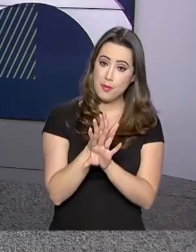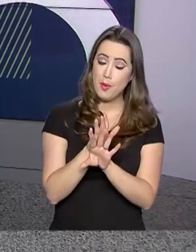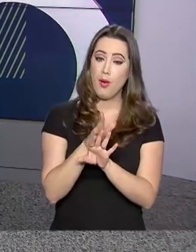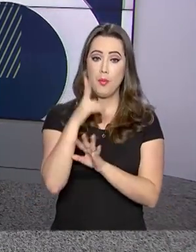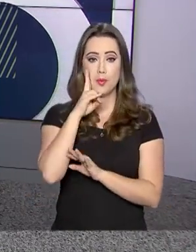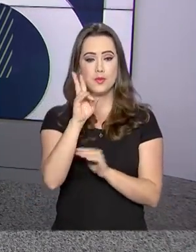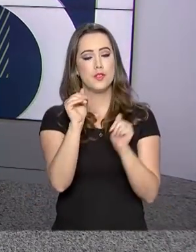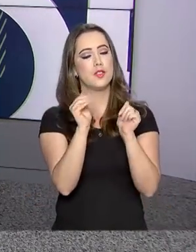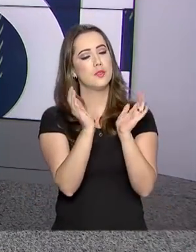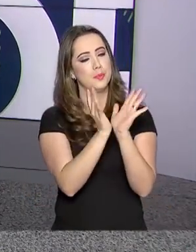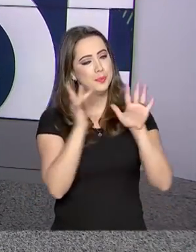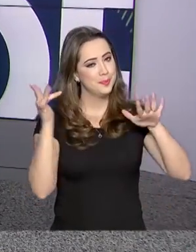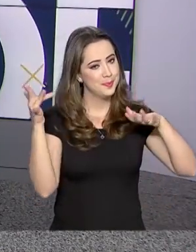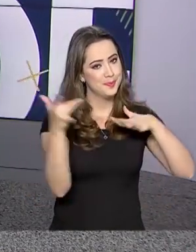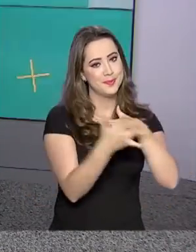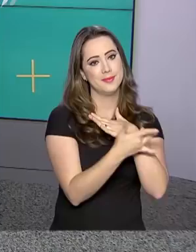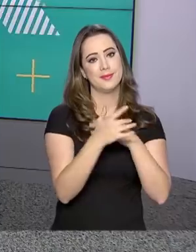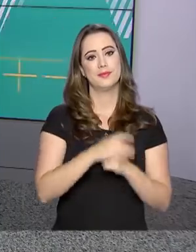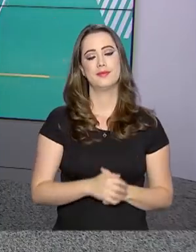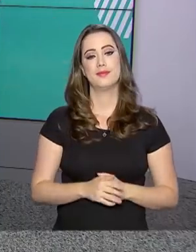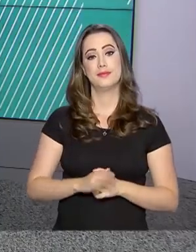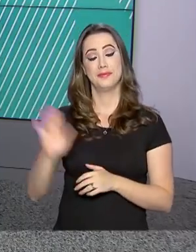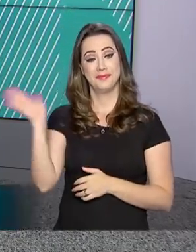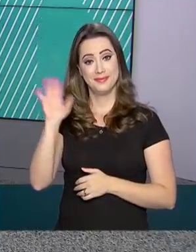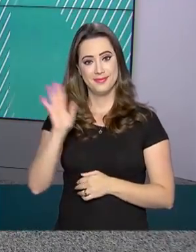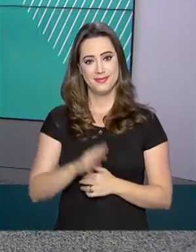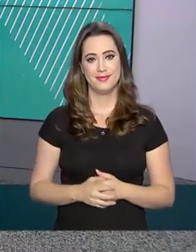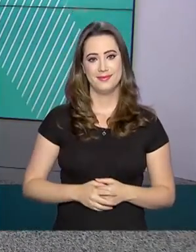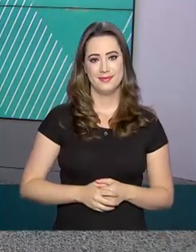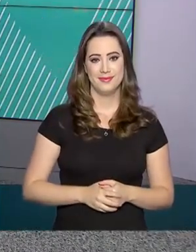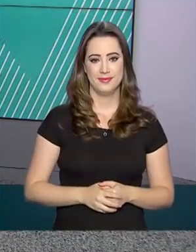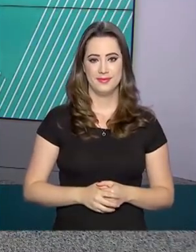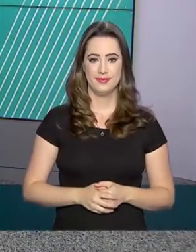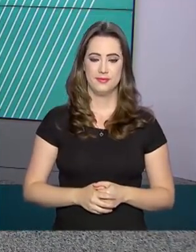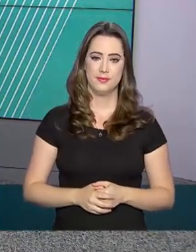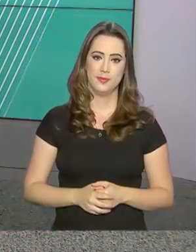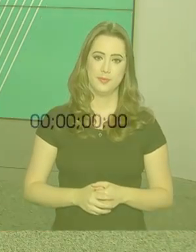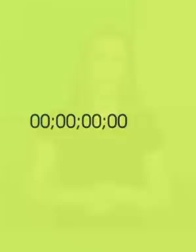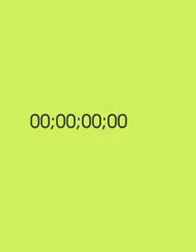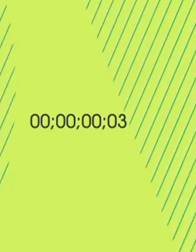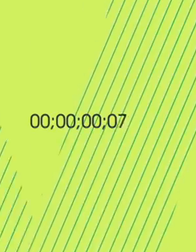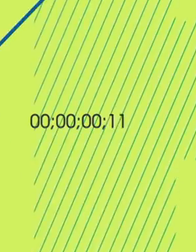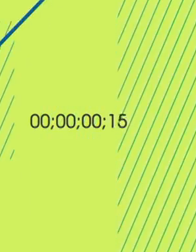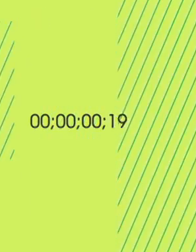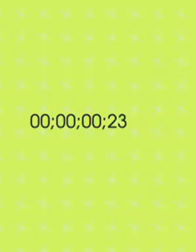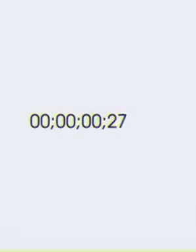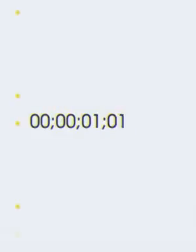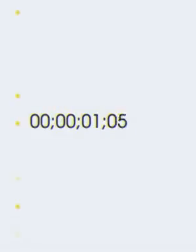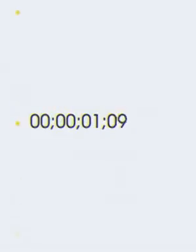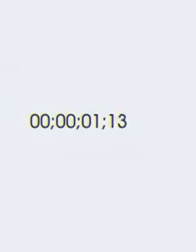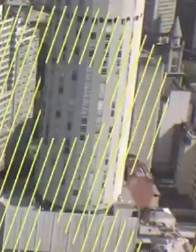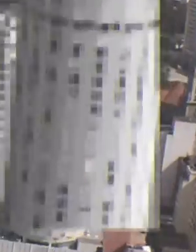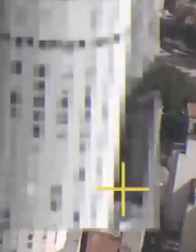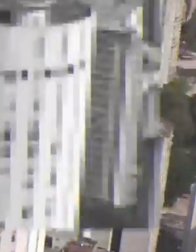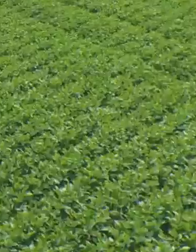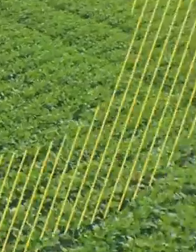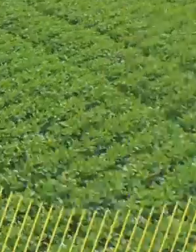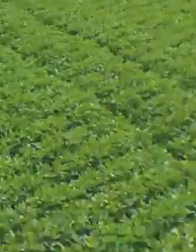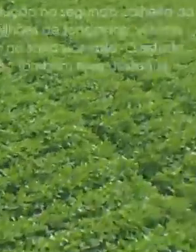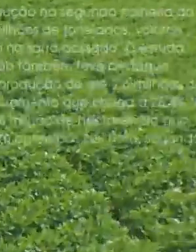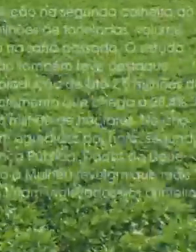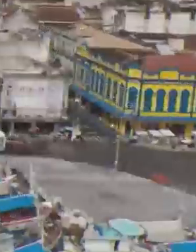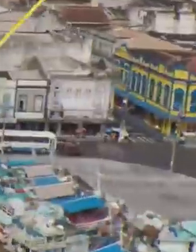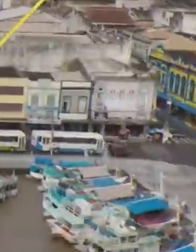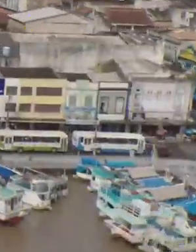Acompanhe a gente também pelas nossas redes sociais. Até a próxima edição. Até a próxima edição.